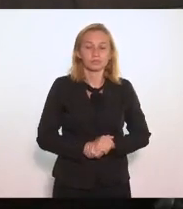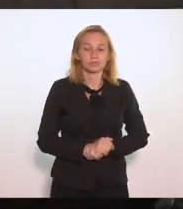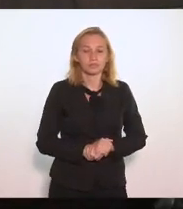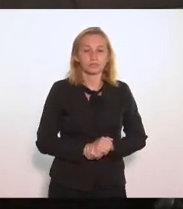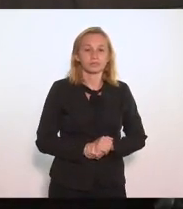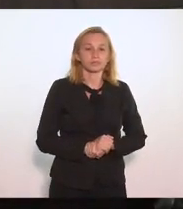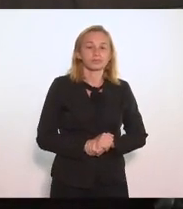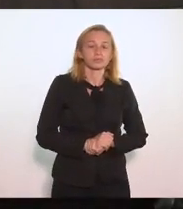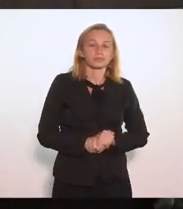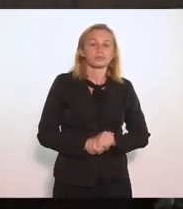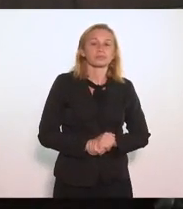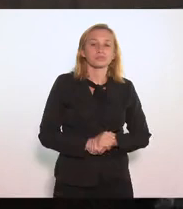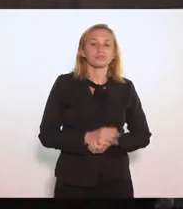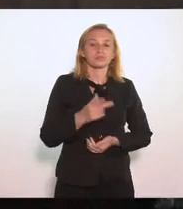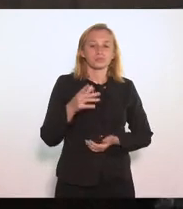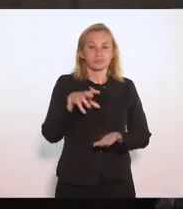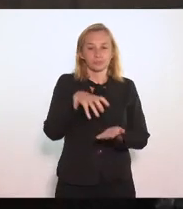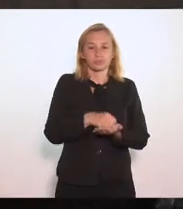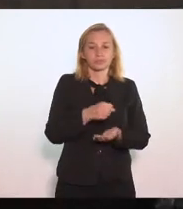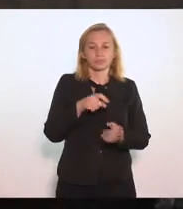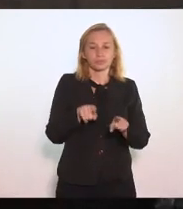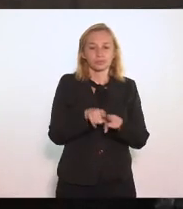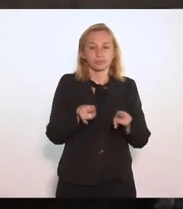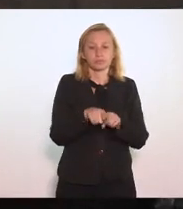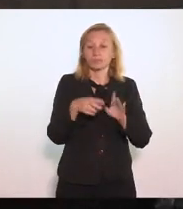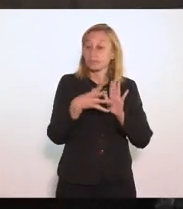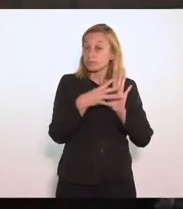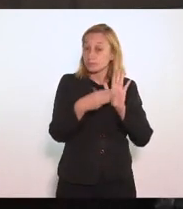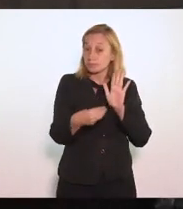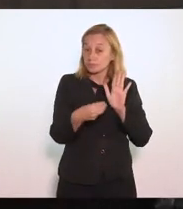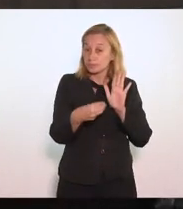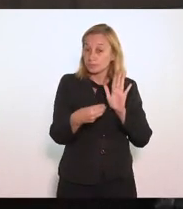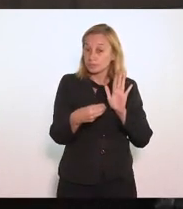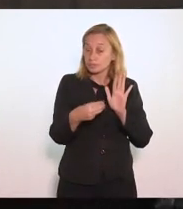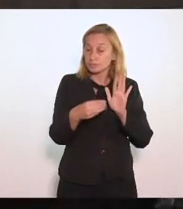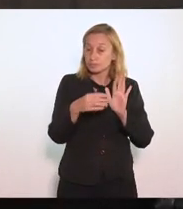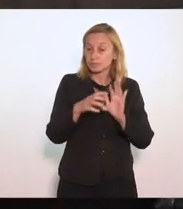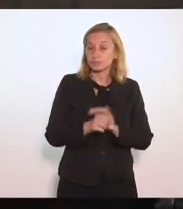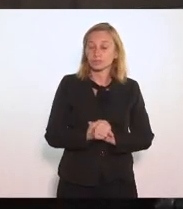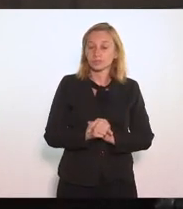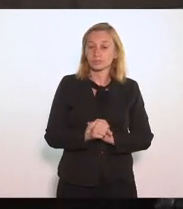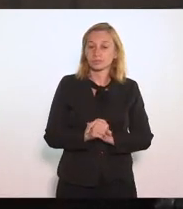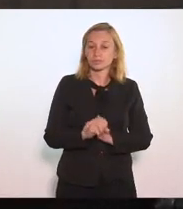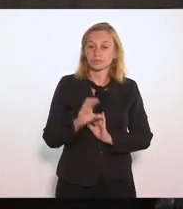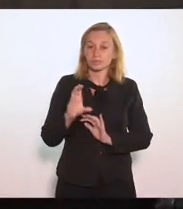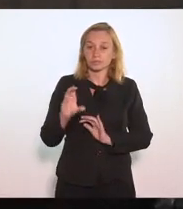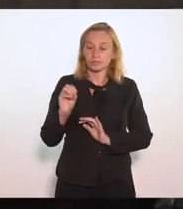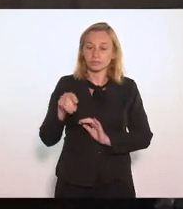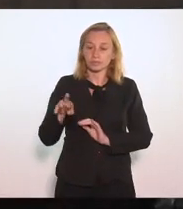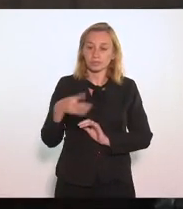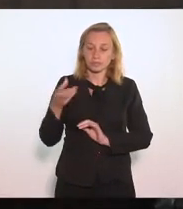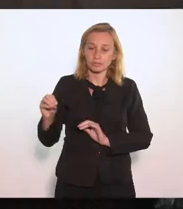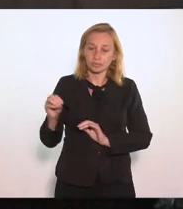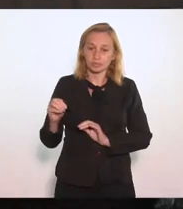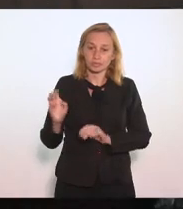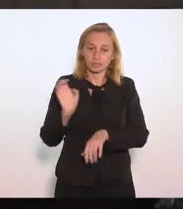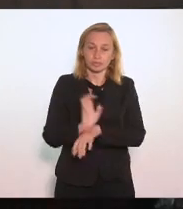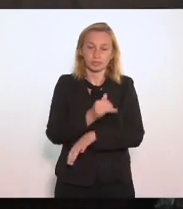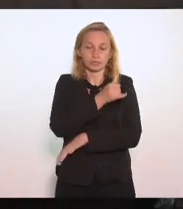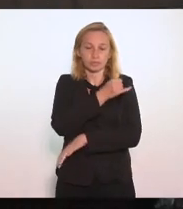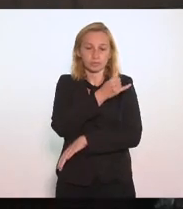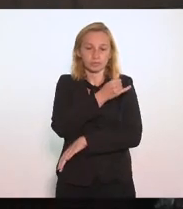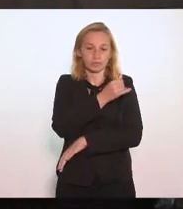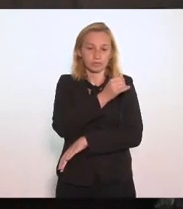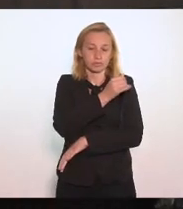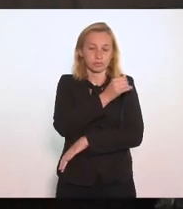Importante registrar Que o modelo De concessão Que foi efetuado Pelo governo Do estado Na